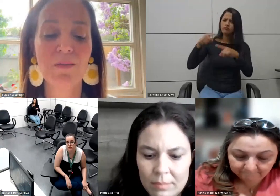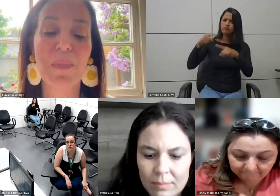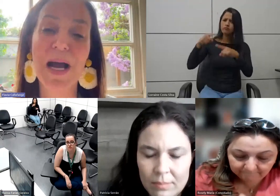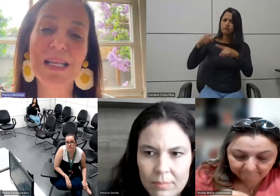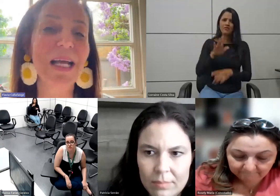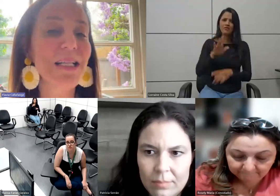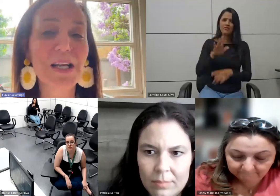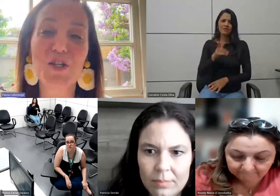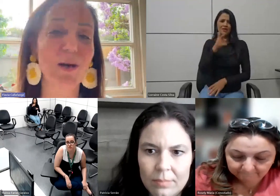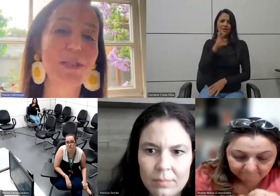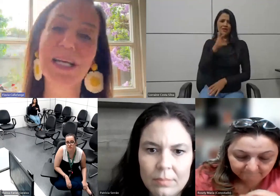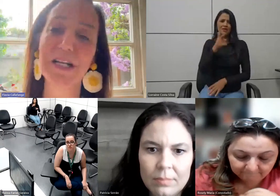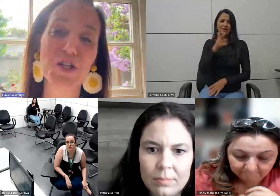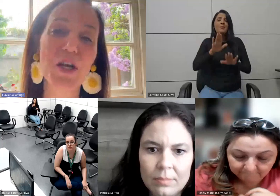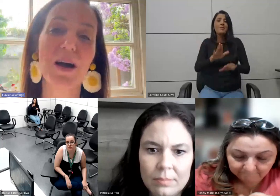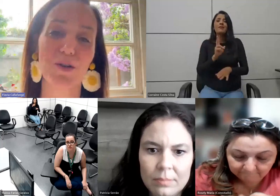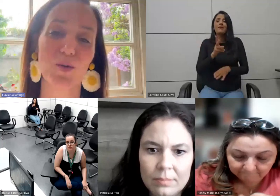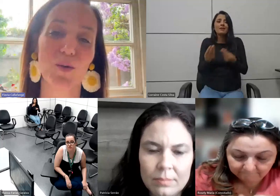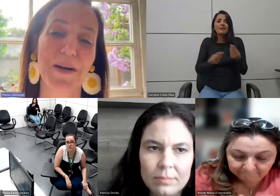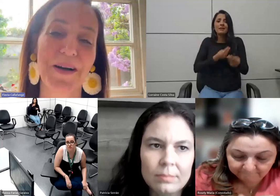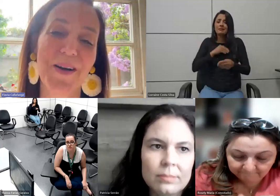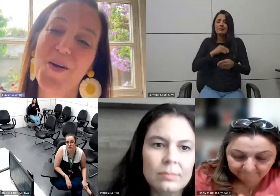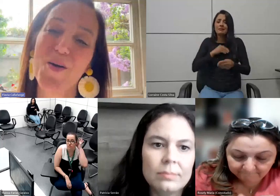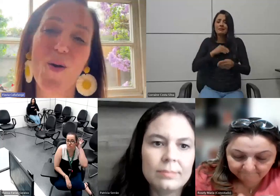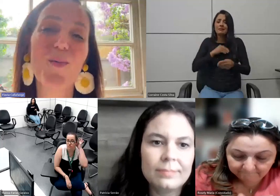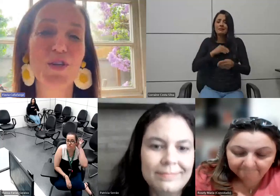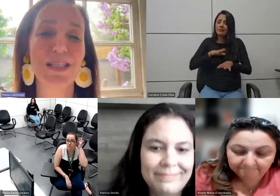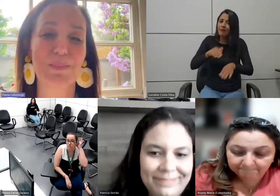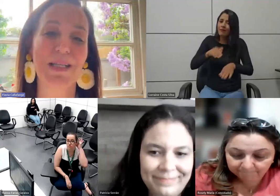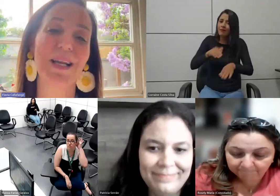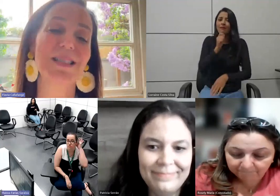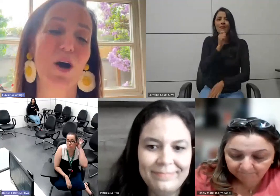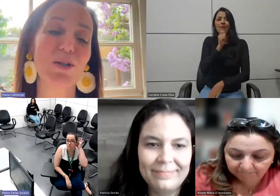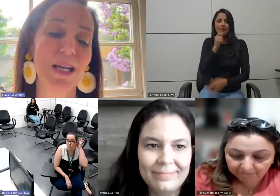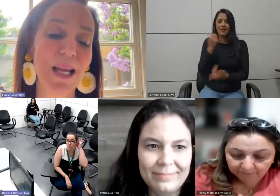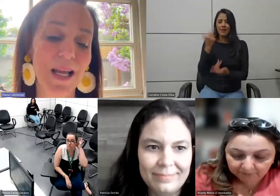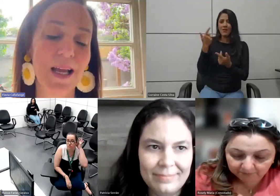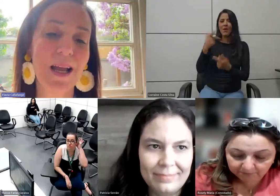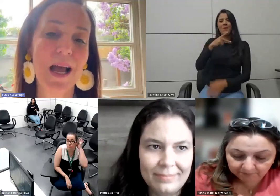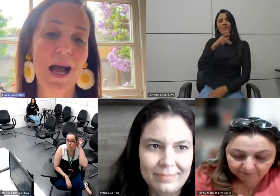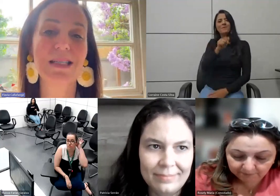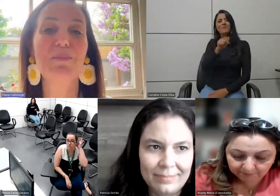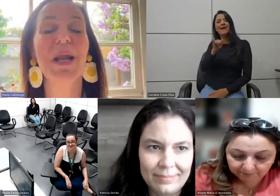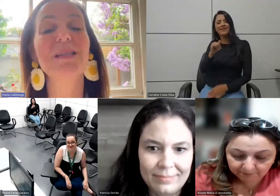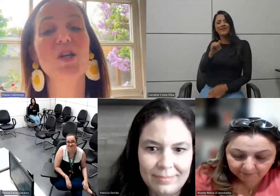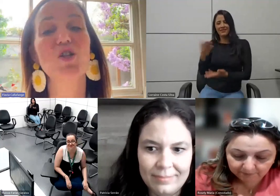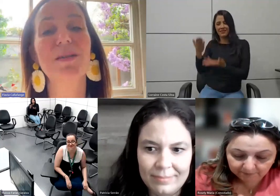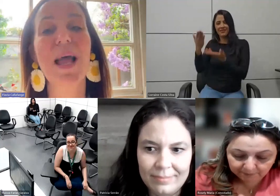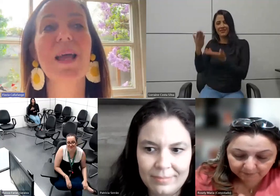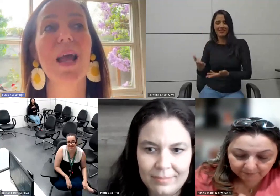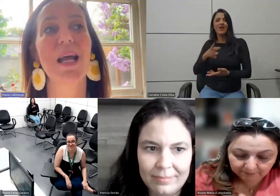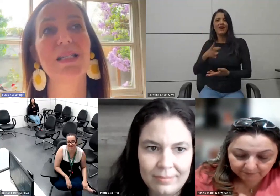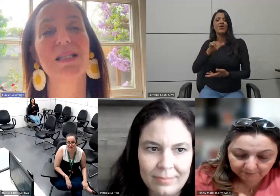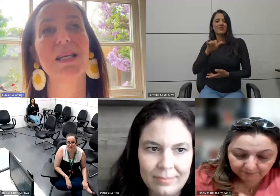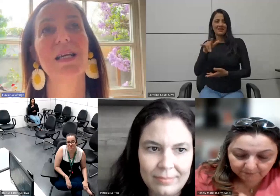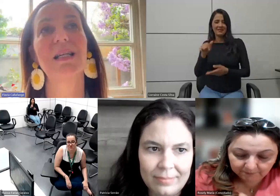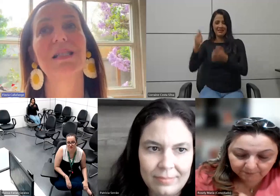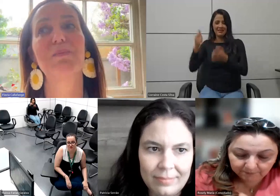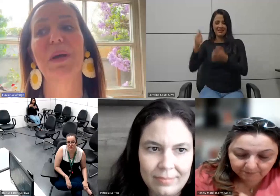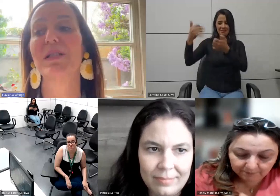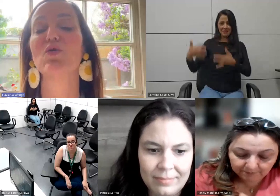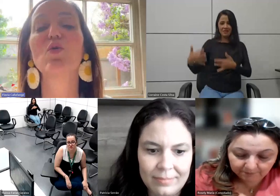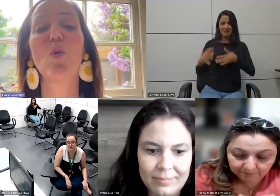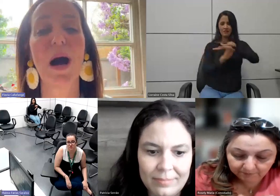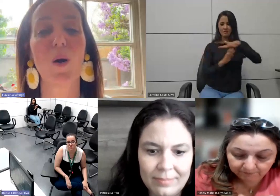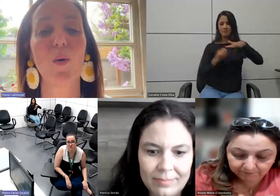mas ainda estamos engatinhando como diz a Patrícia Roseli as empresas tem esse